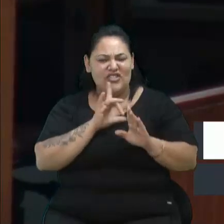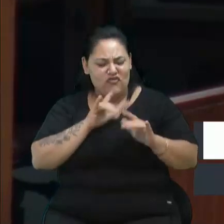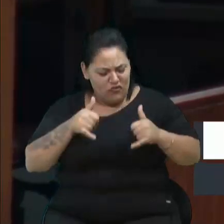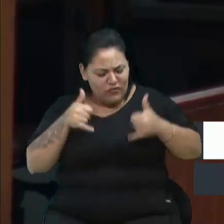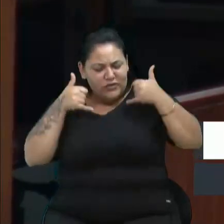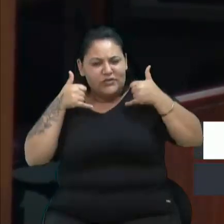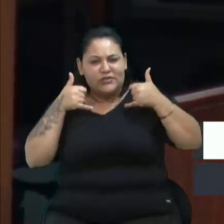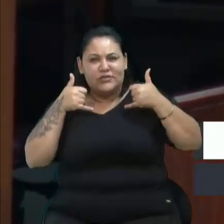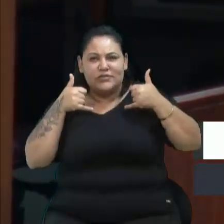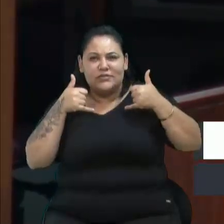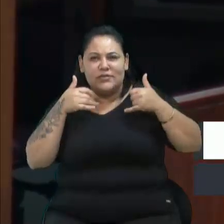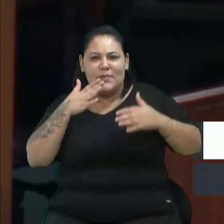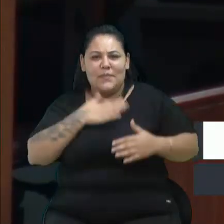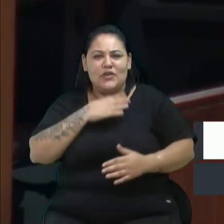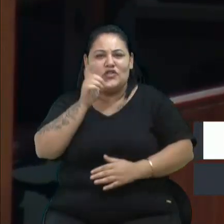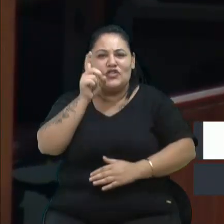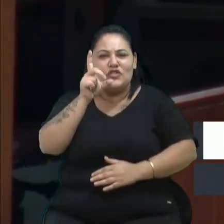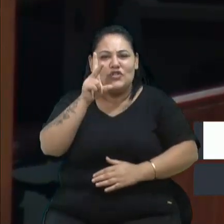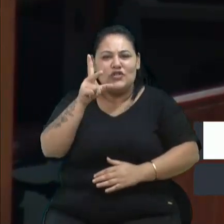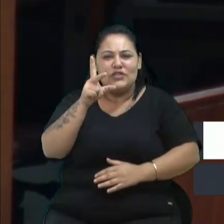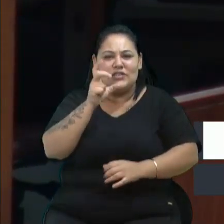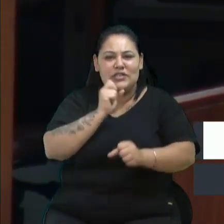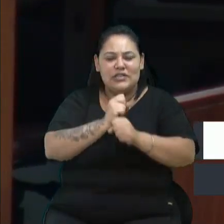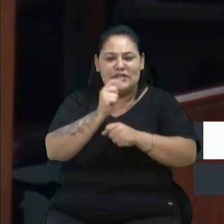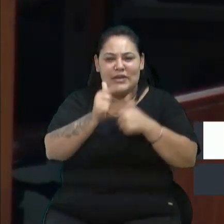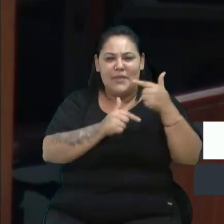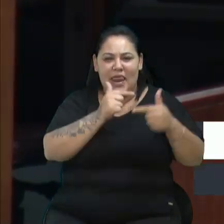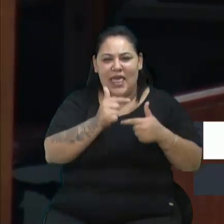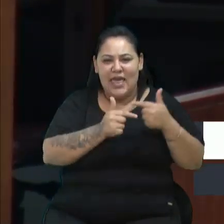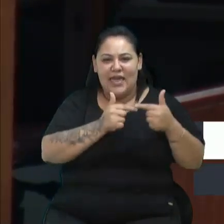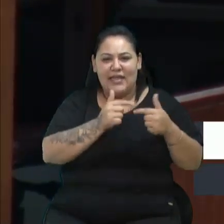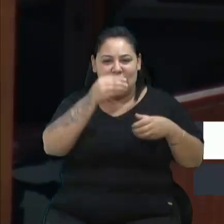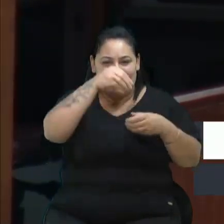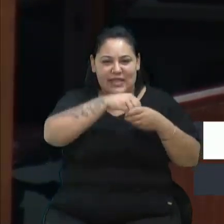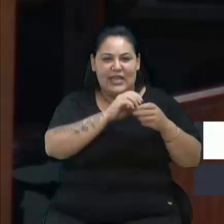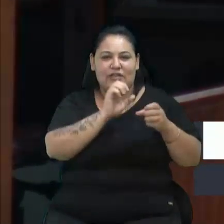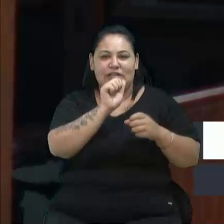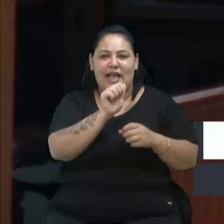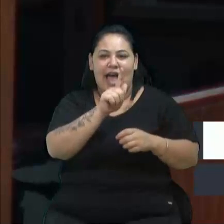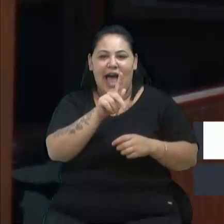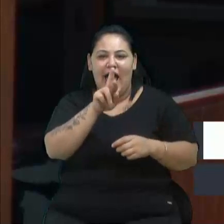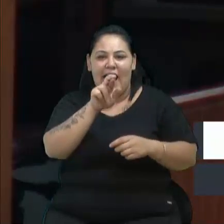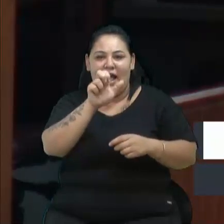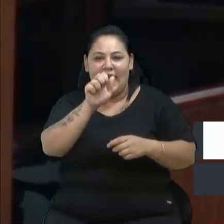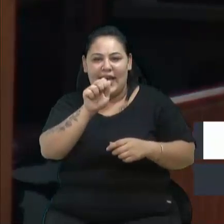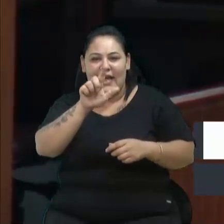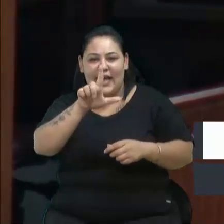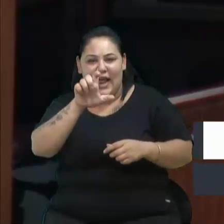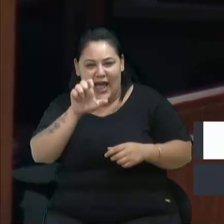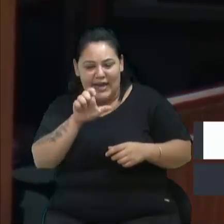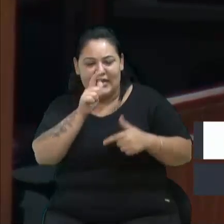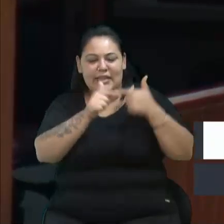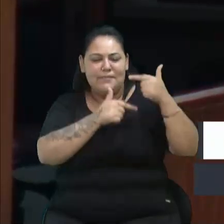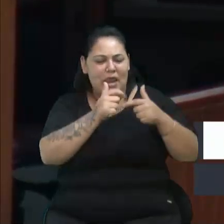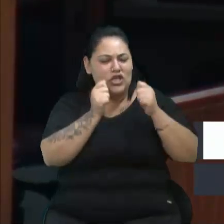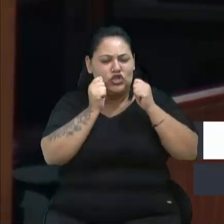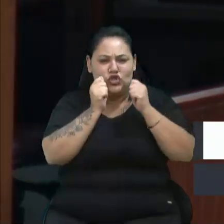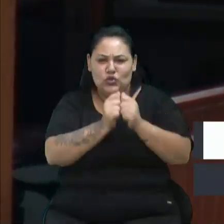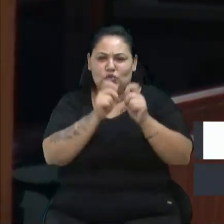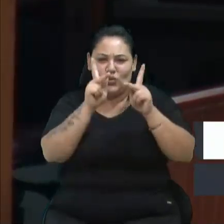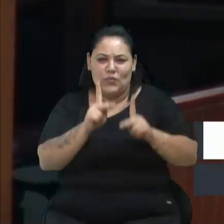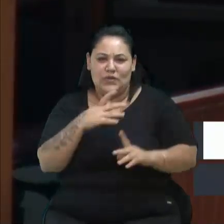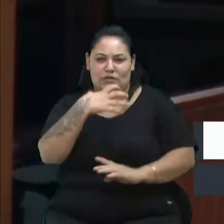que, nos meus 12 anos que trabalhei na empresa Agrale, trabalhei com pessoas lá da Bahia e Fortaleza, Ceará,